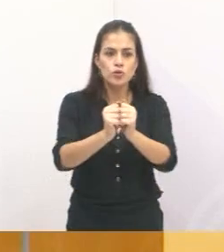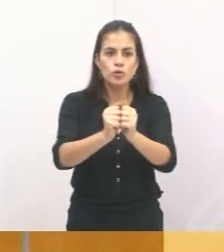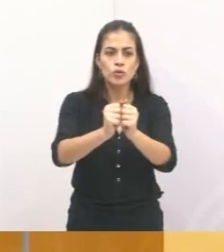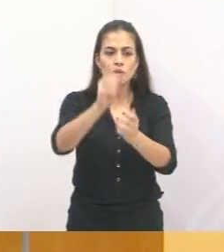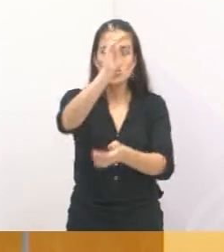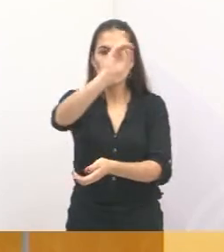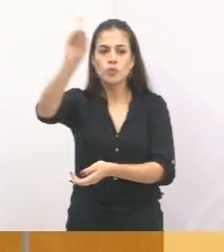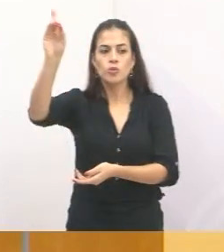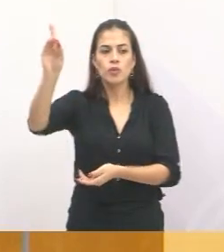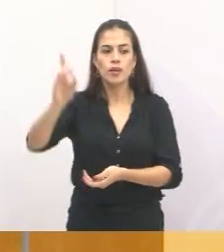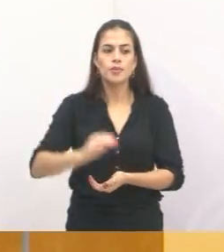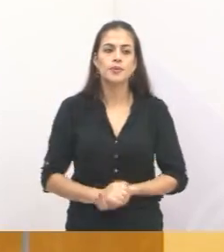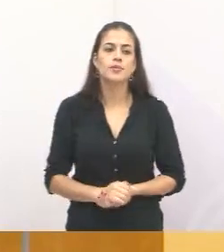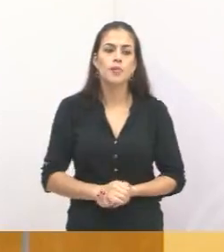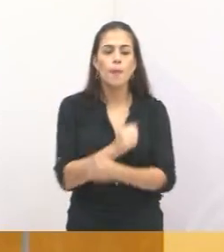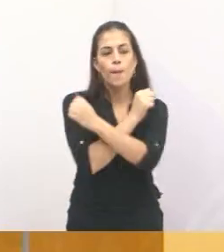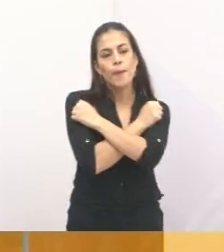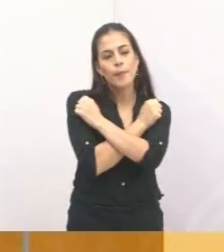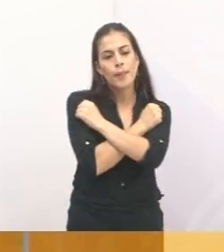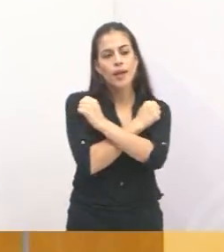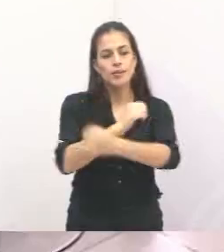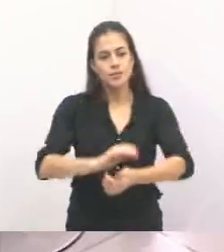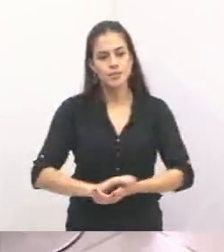com Deus. Um abraço. Tchau.